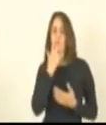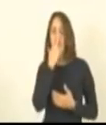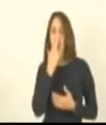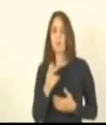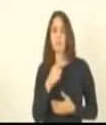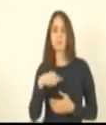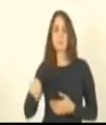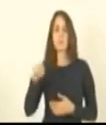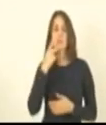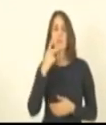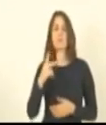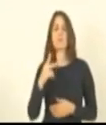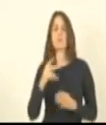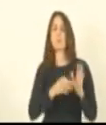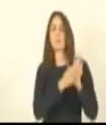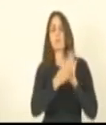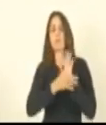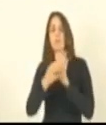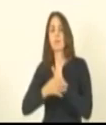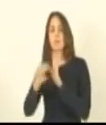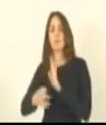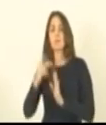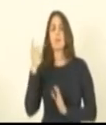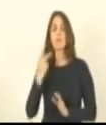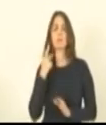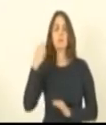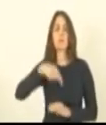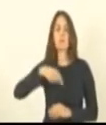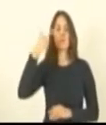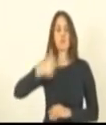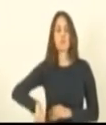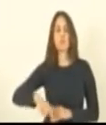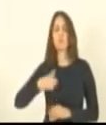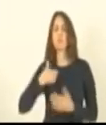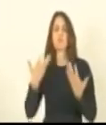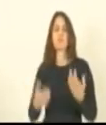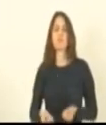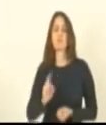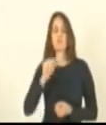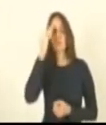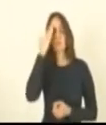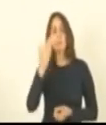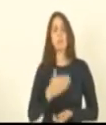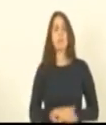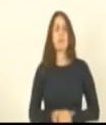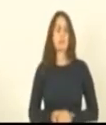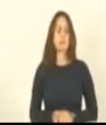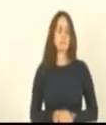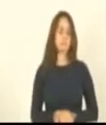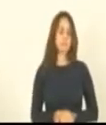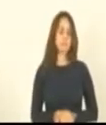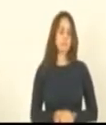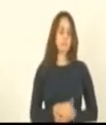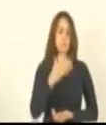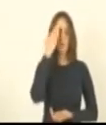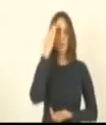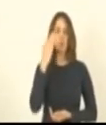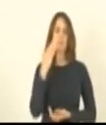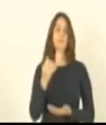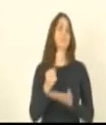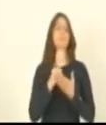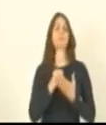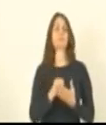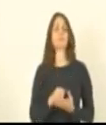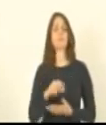todo o parecer dado pela nossa procuradoria mais uma vez obrigado presidente agradecemos sua colaboração deputado